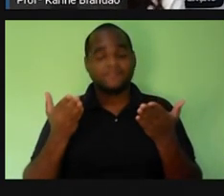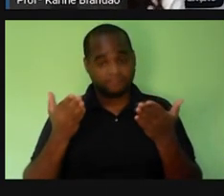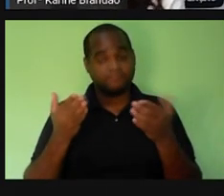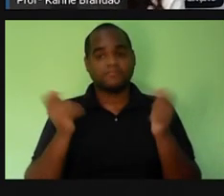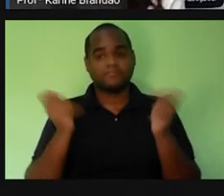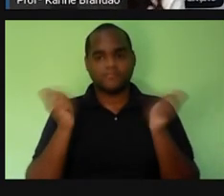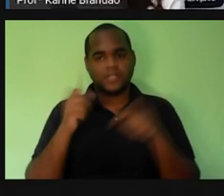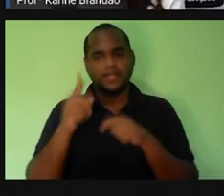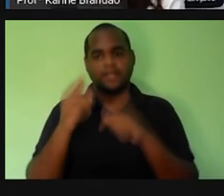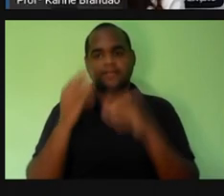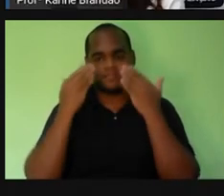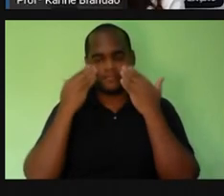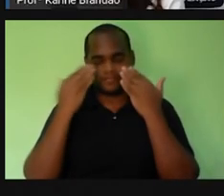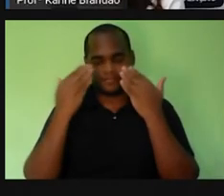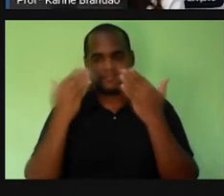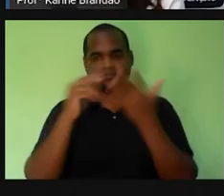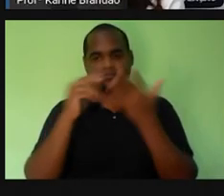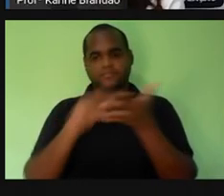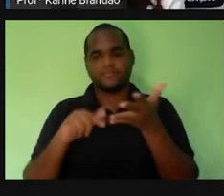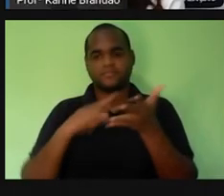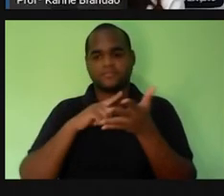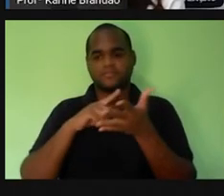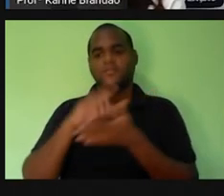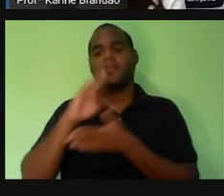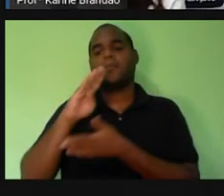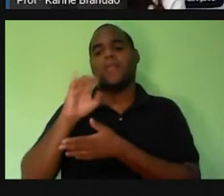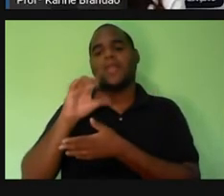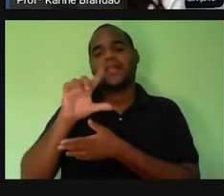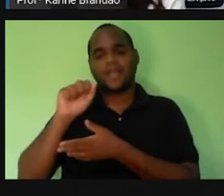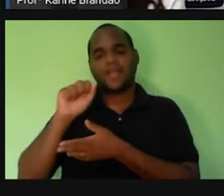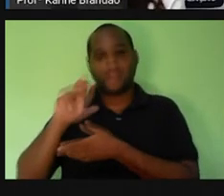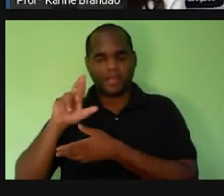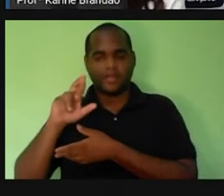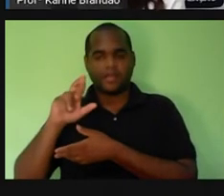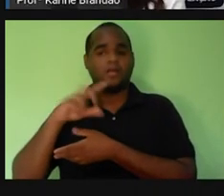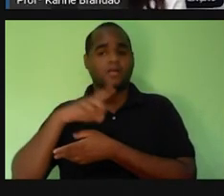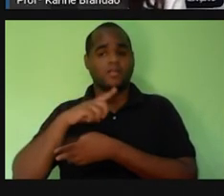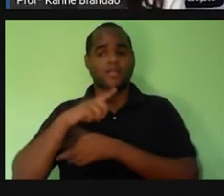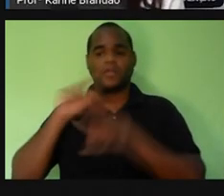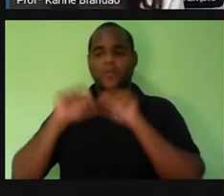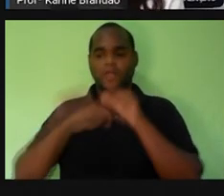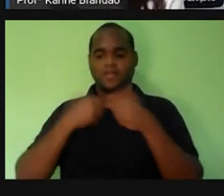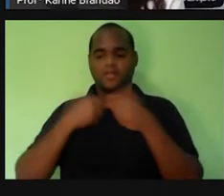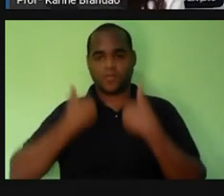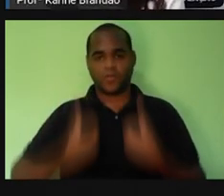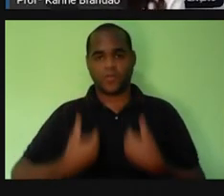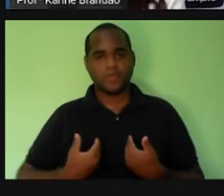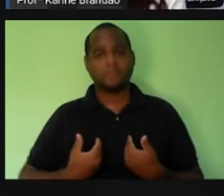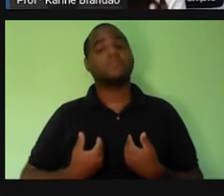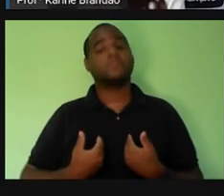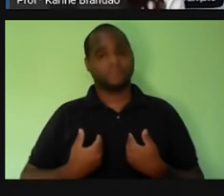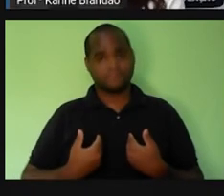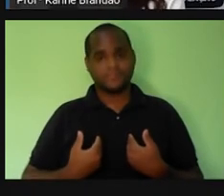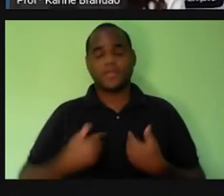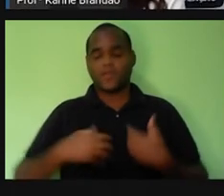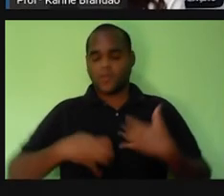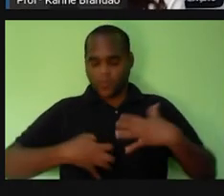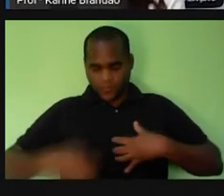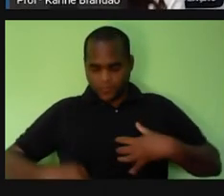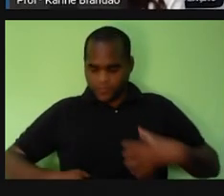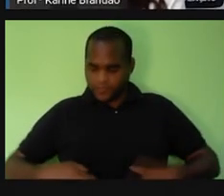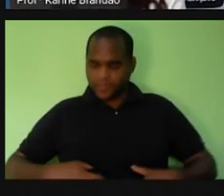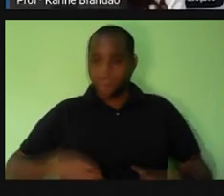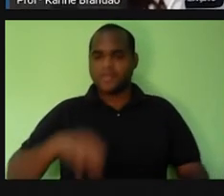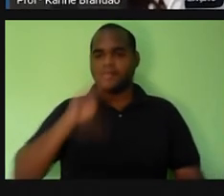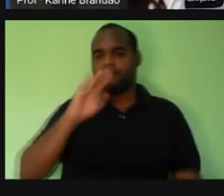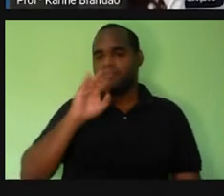tem a representação dessa vesícula biliar, né? A vesícula biliar no nosso corpo é um órgão que forma, que produz a bile,